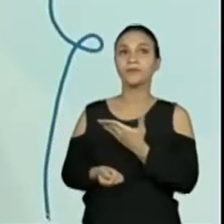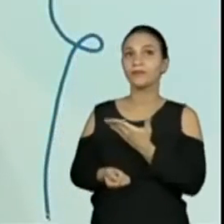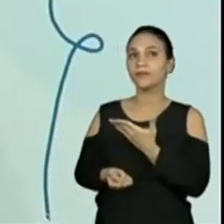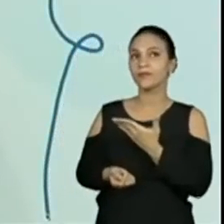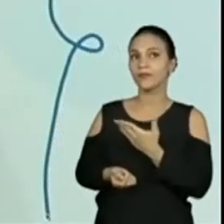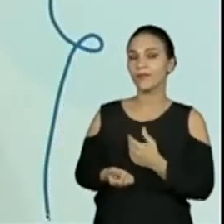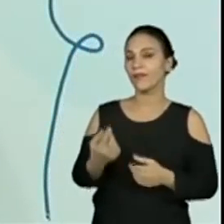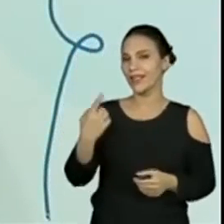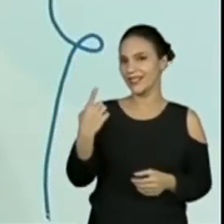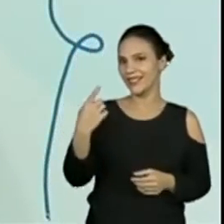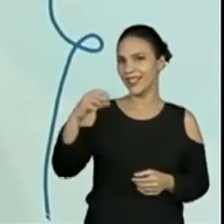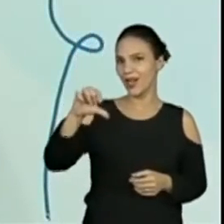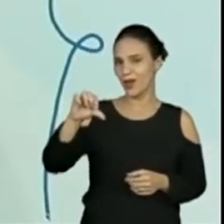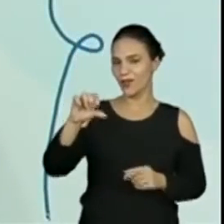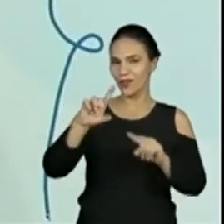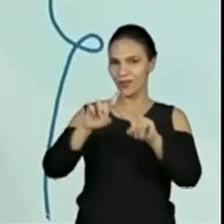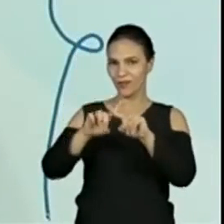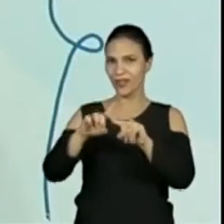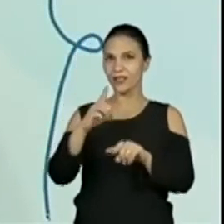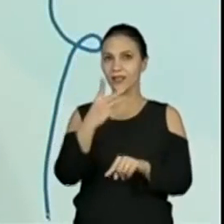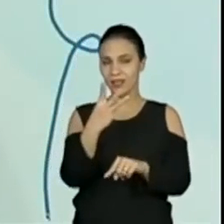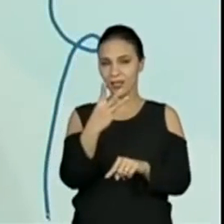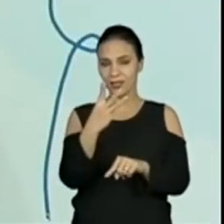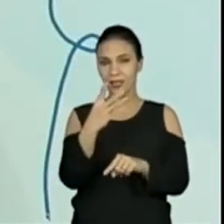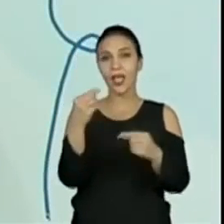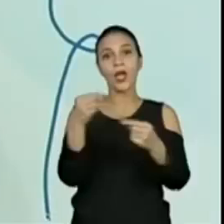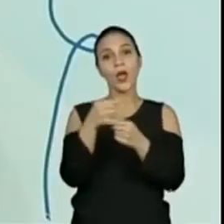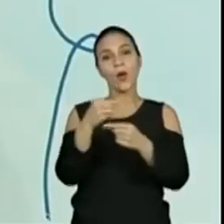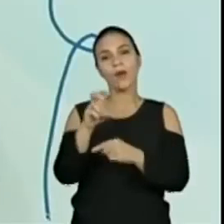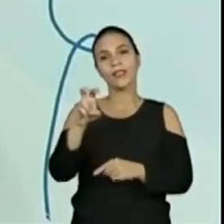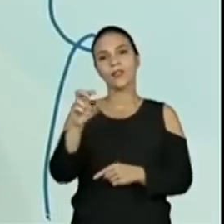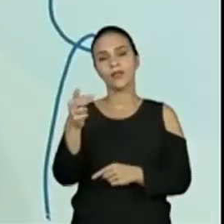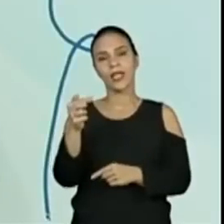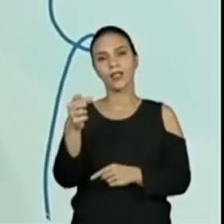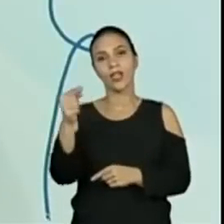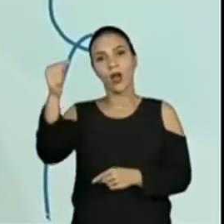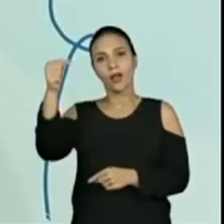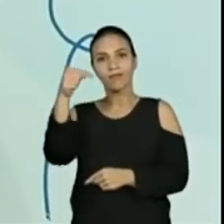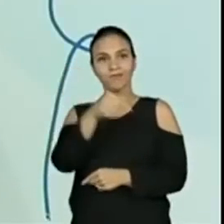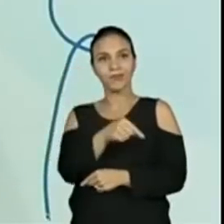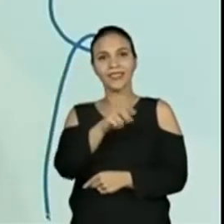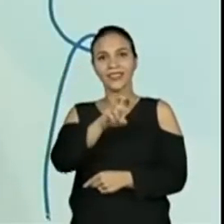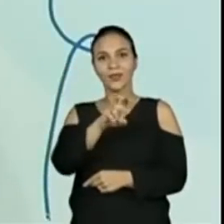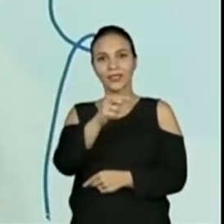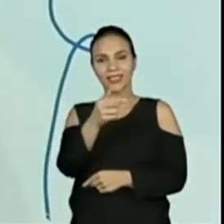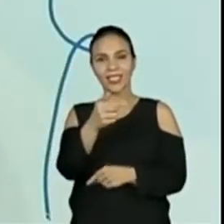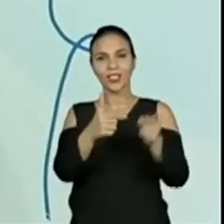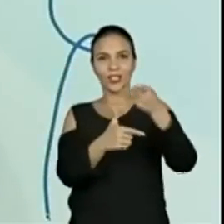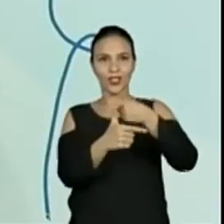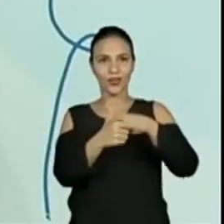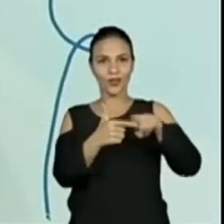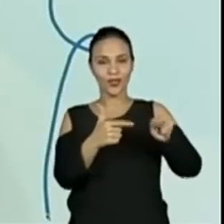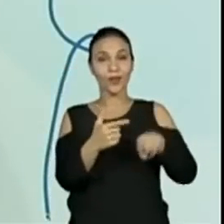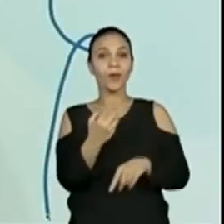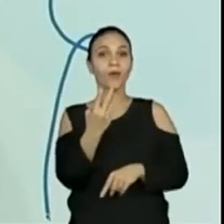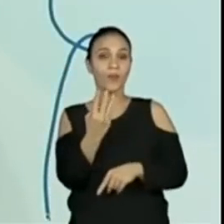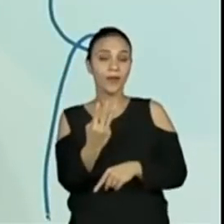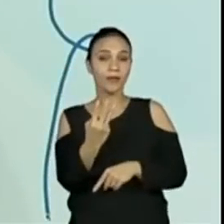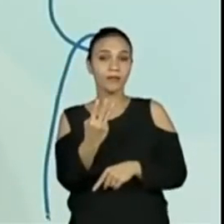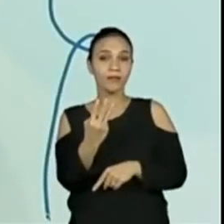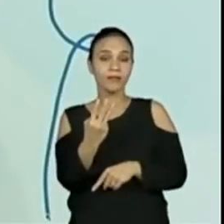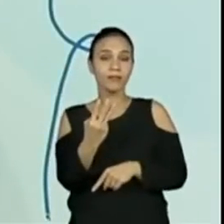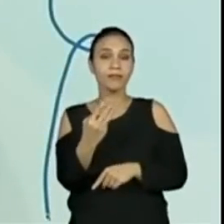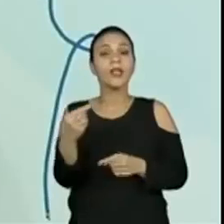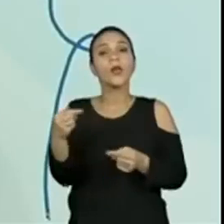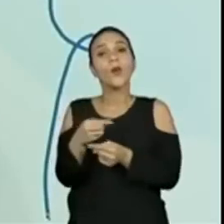identificarem que nós utilizamos os mesmos números, só mudamos a posição, ok? Então na primeira, 19 vezes 3